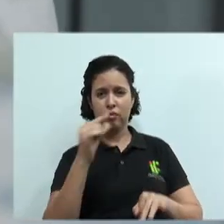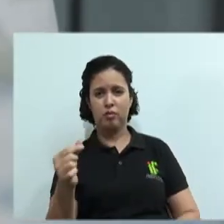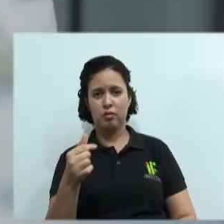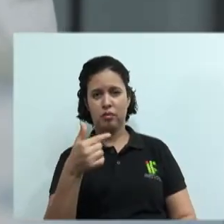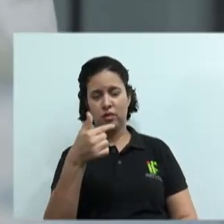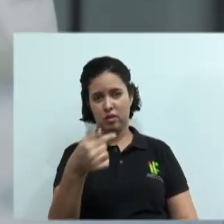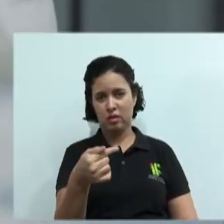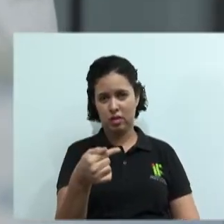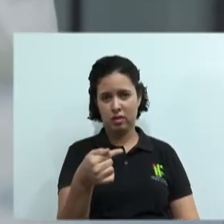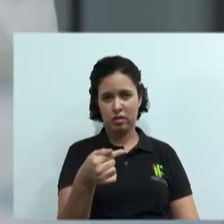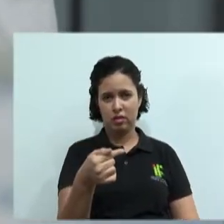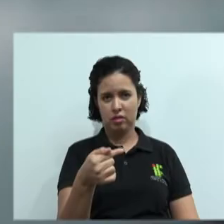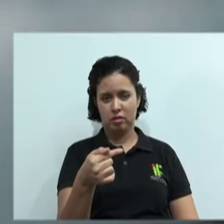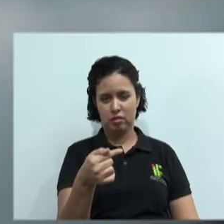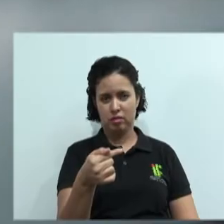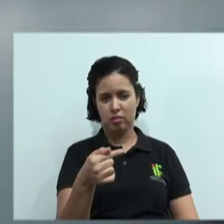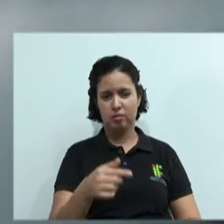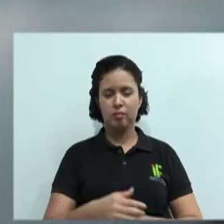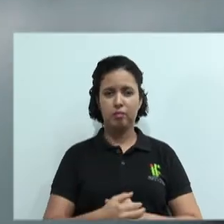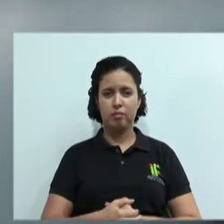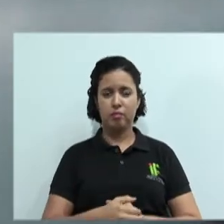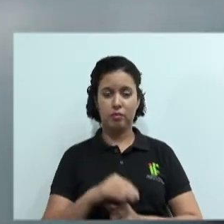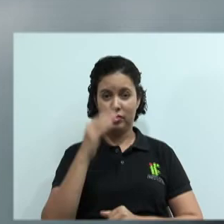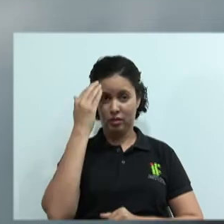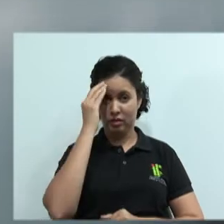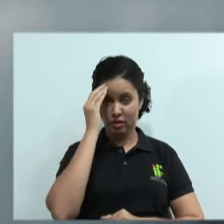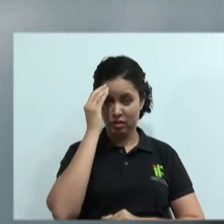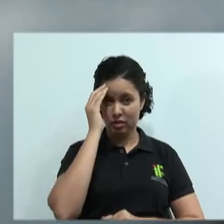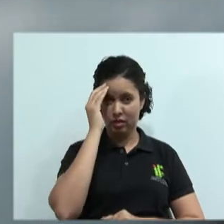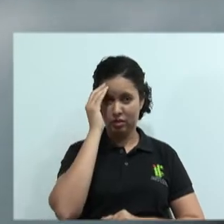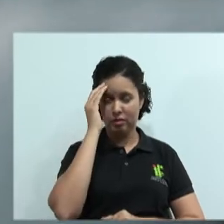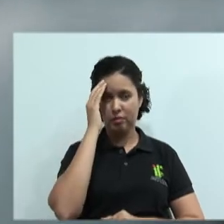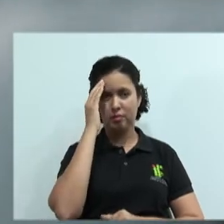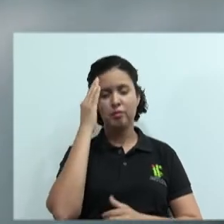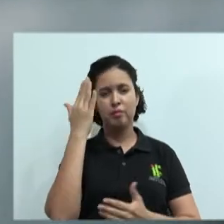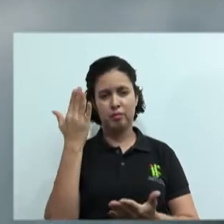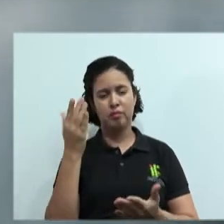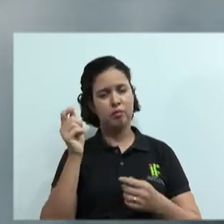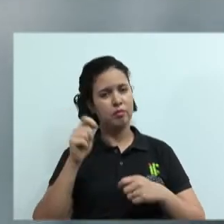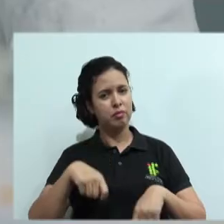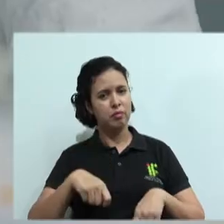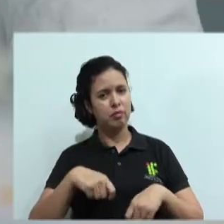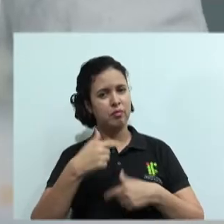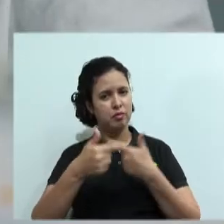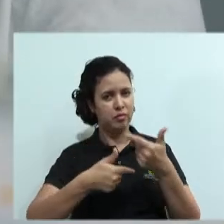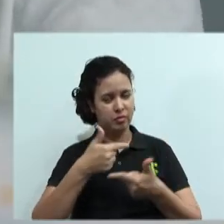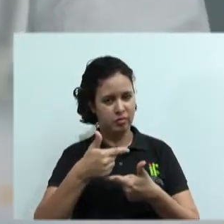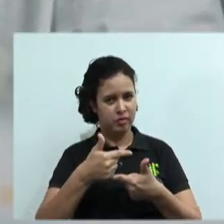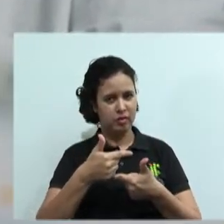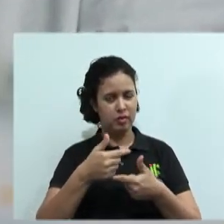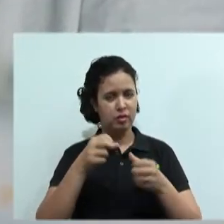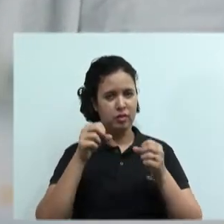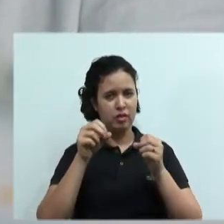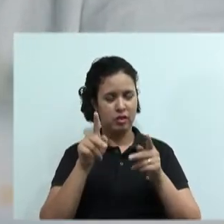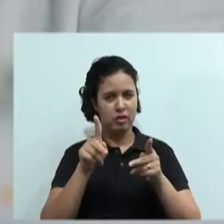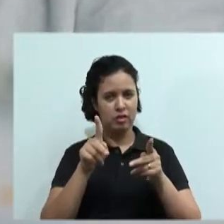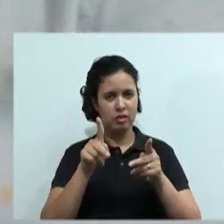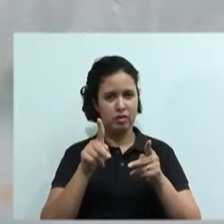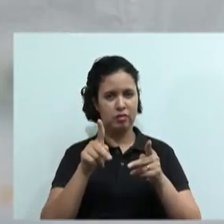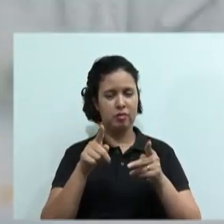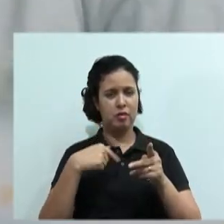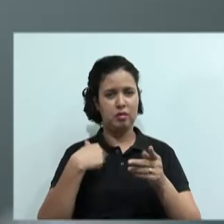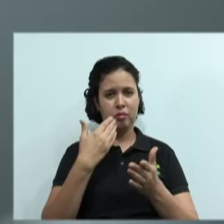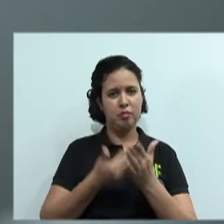prejuízo para a empresa. Entendi. Matheus, eu não vejo problema, desde que a sua produtividade não caia. Não vai cair, seu Rocha.